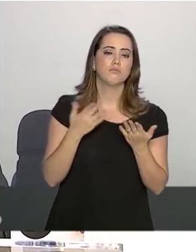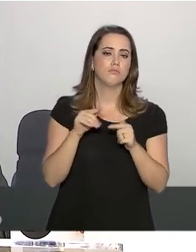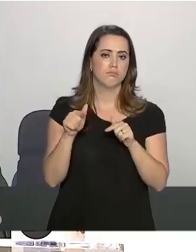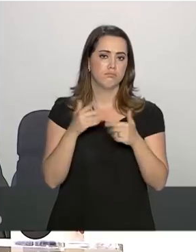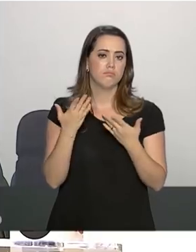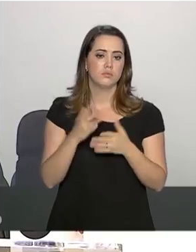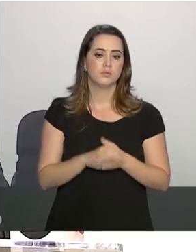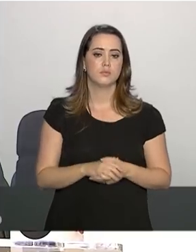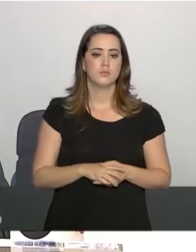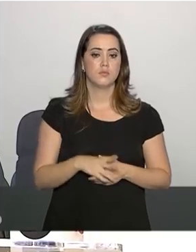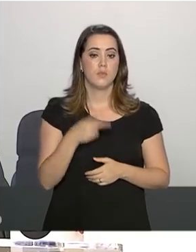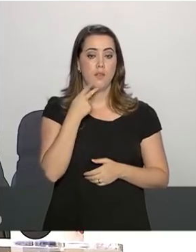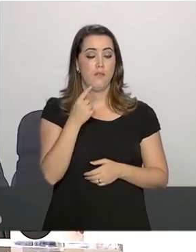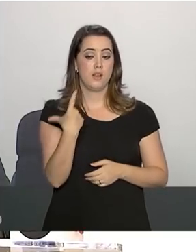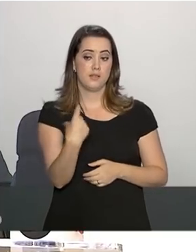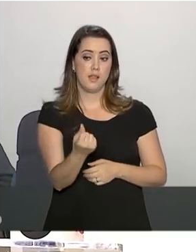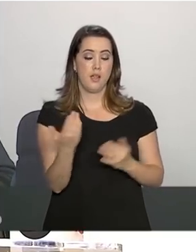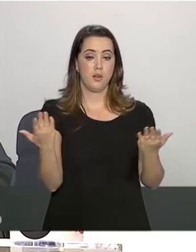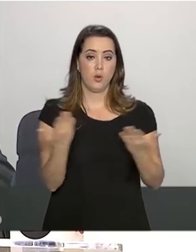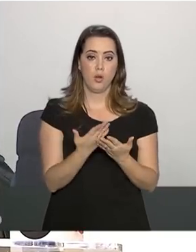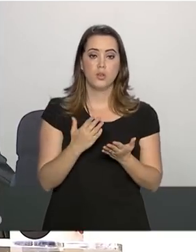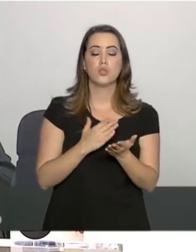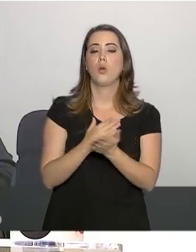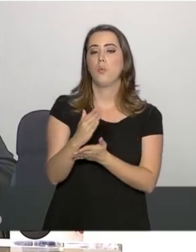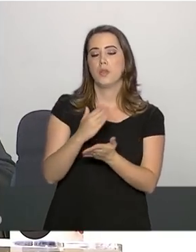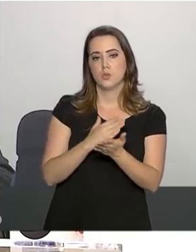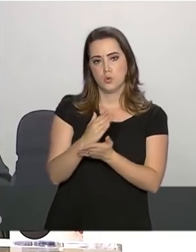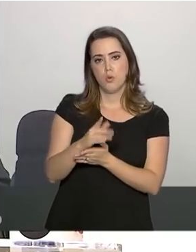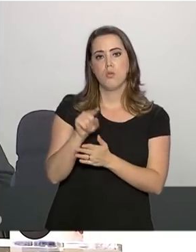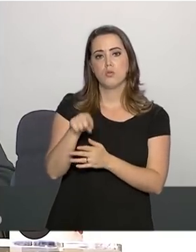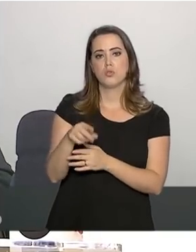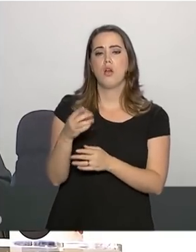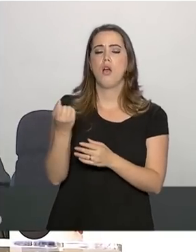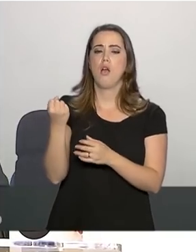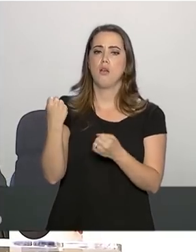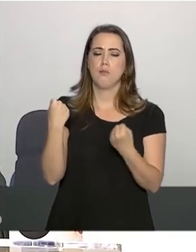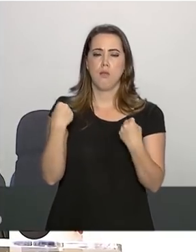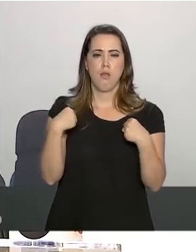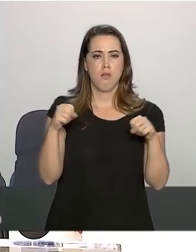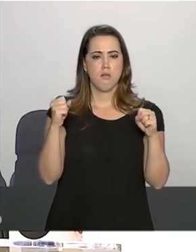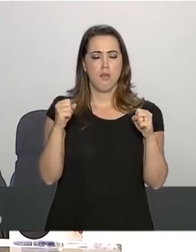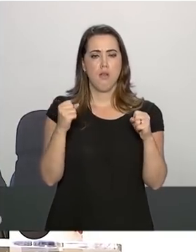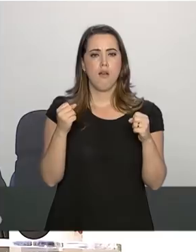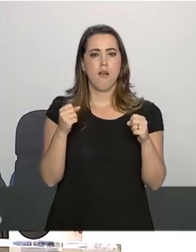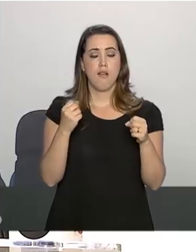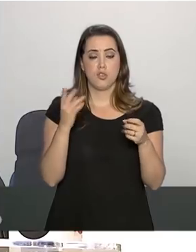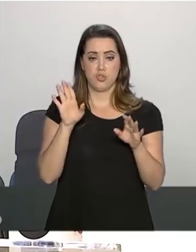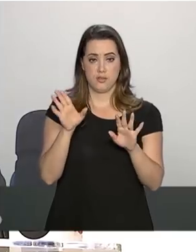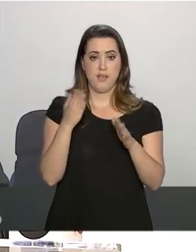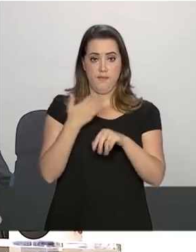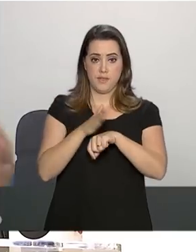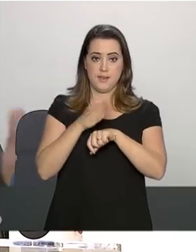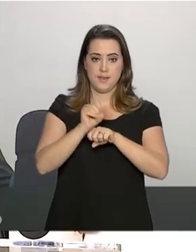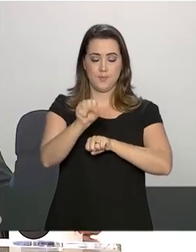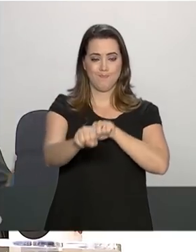Eu acabei de sair do quarto dele e ele já estava realizando a fisioterapia naquela bicicleta ergométrica que se